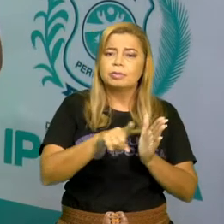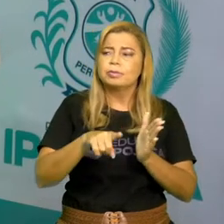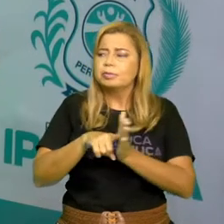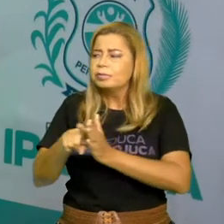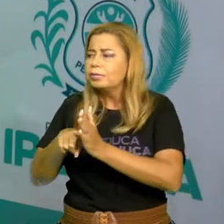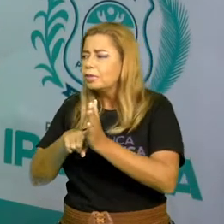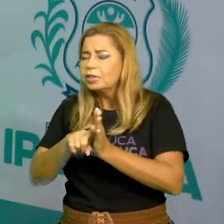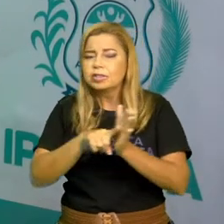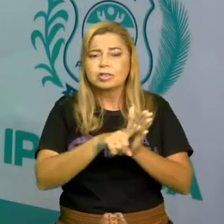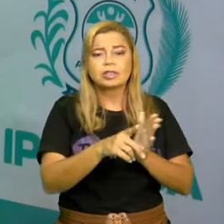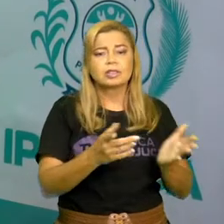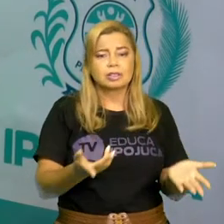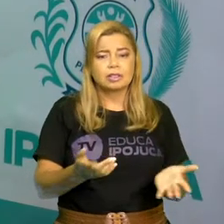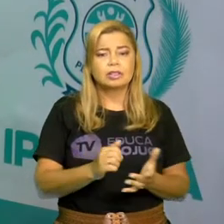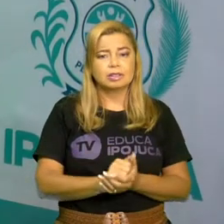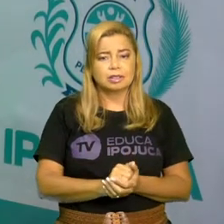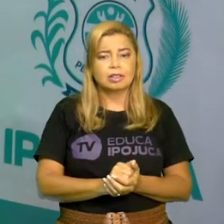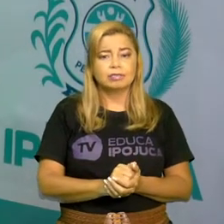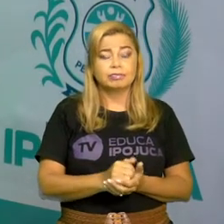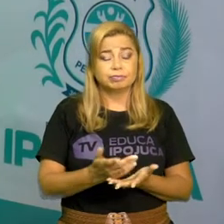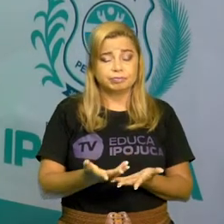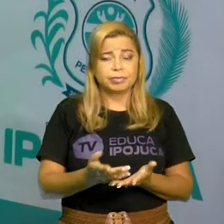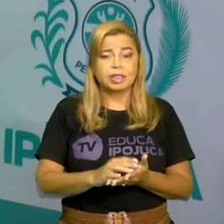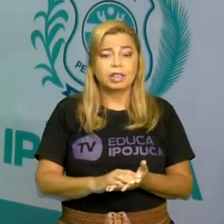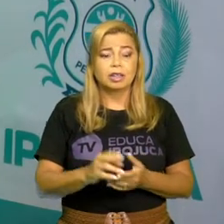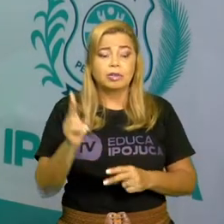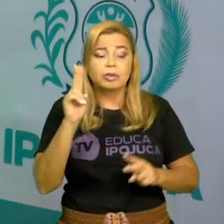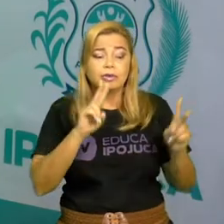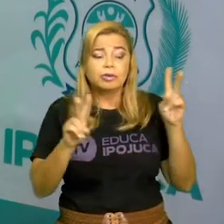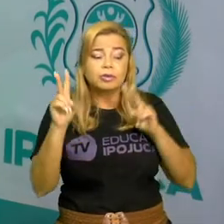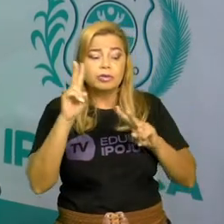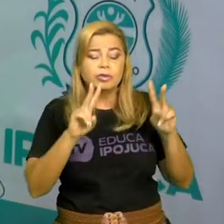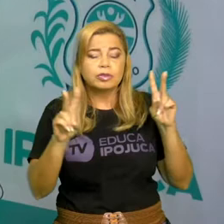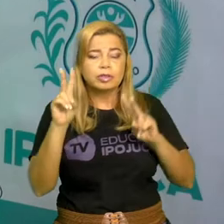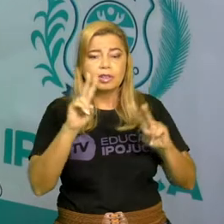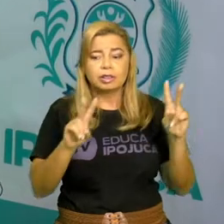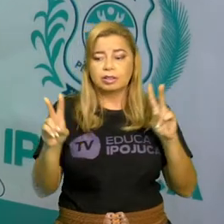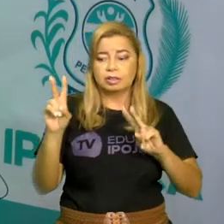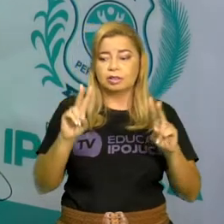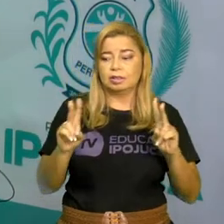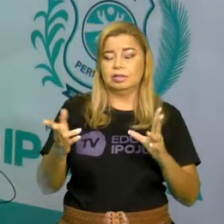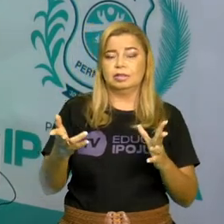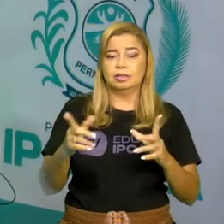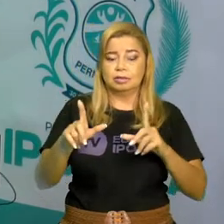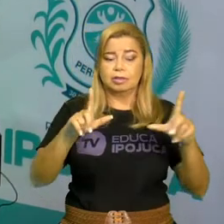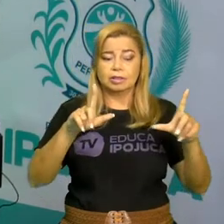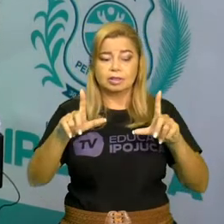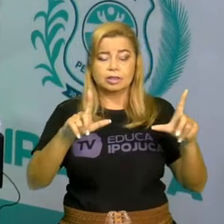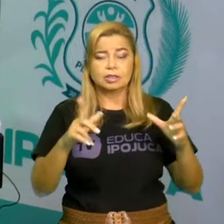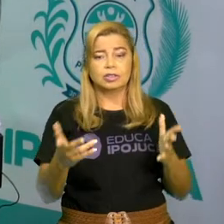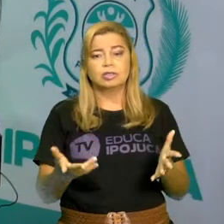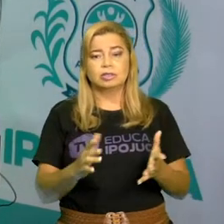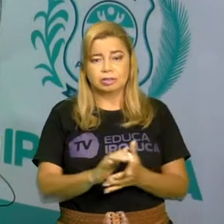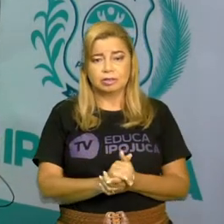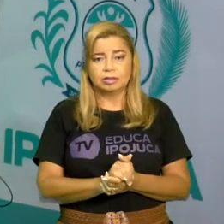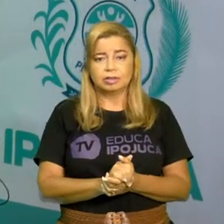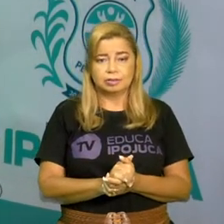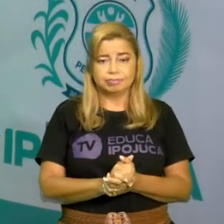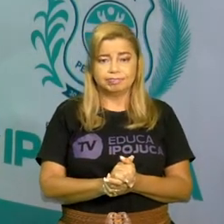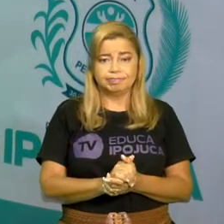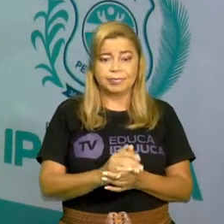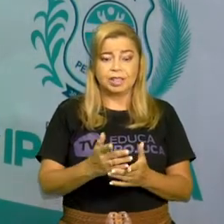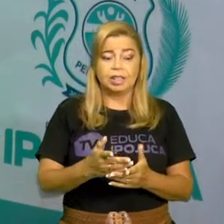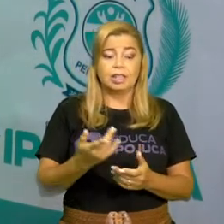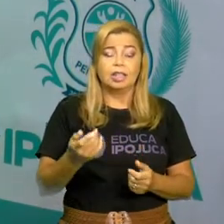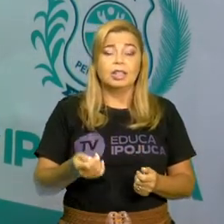ler. Aí eu vou ficar assistindo alguma coisa. Aí eu tenho que escrever. Mas eu desvio meu olhar ou minhas atividades